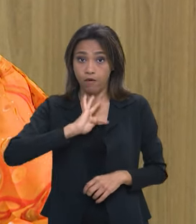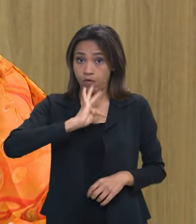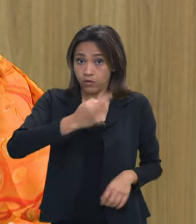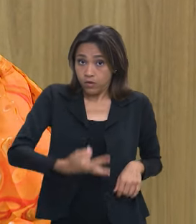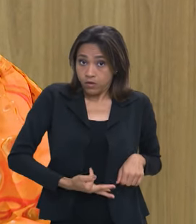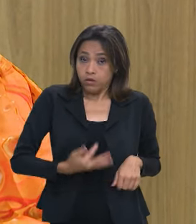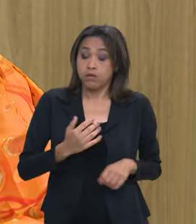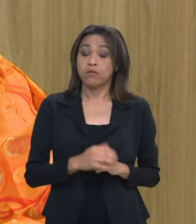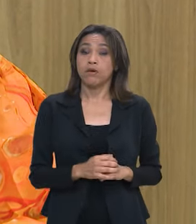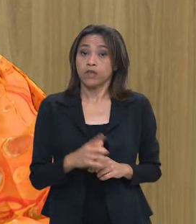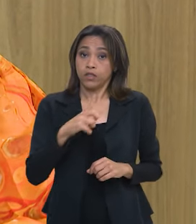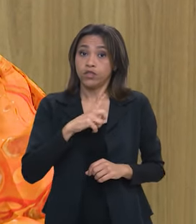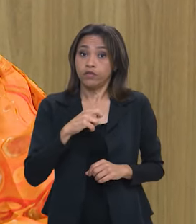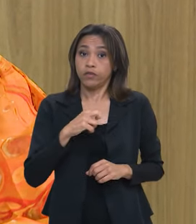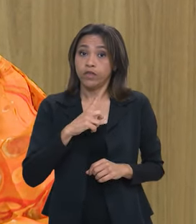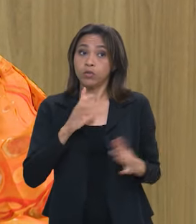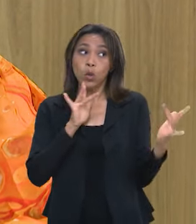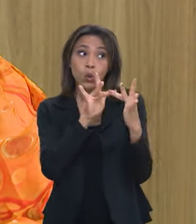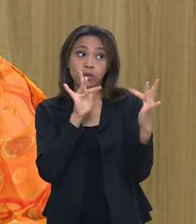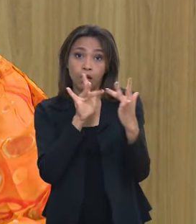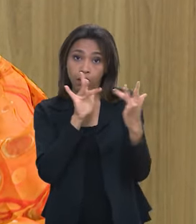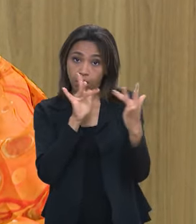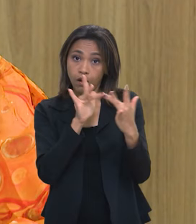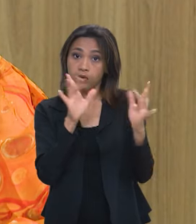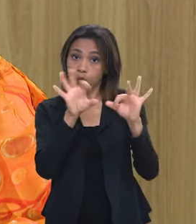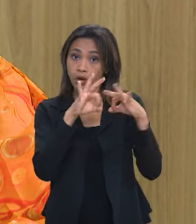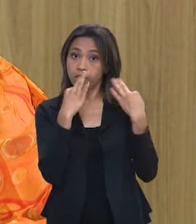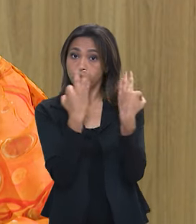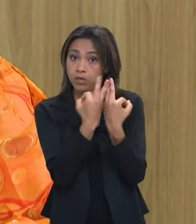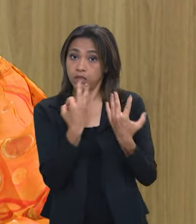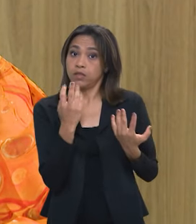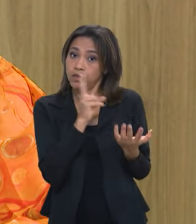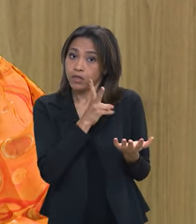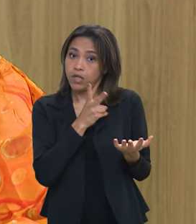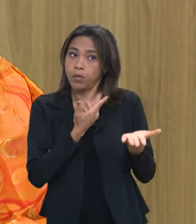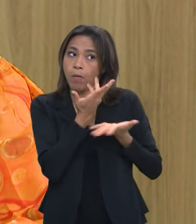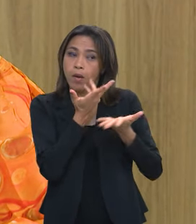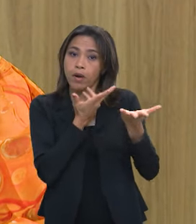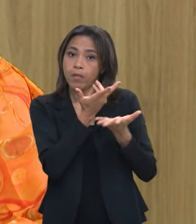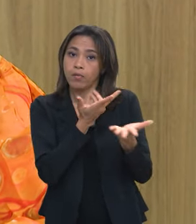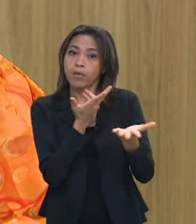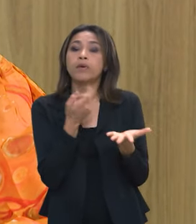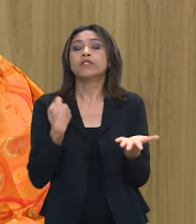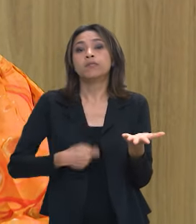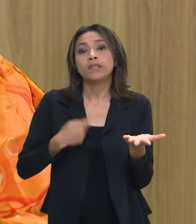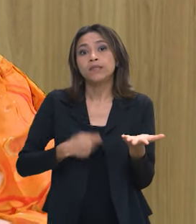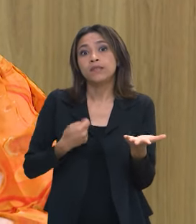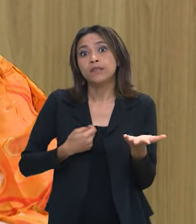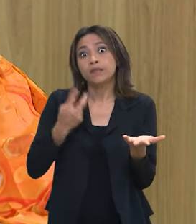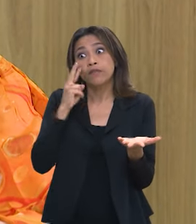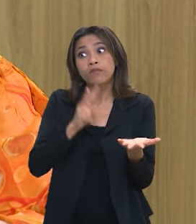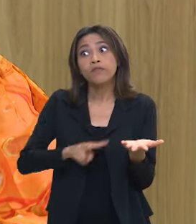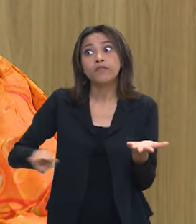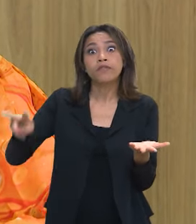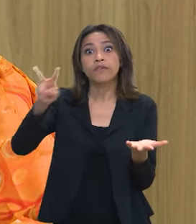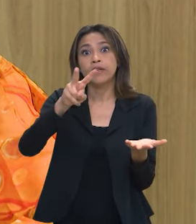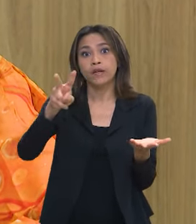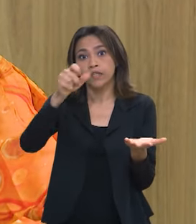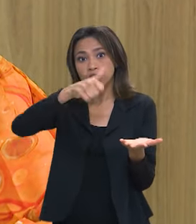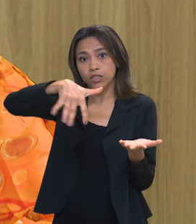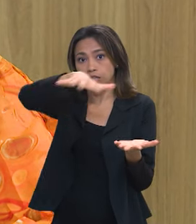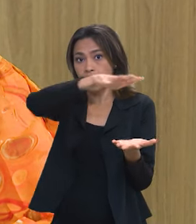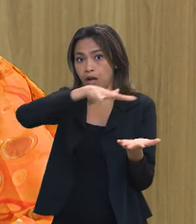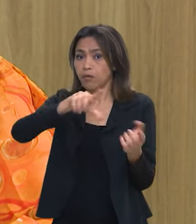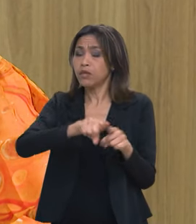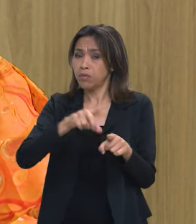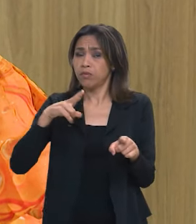que nós tivemos muito contato com a família então temos que sempre olhar para o aspecto coletivo mas